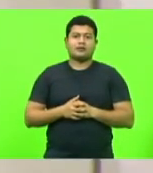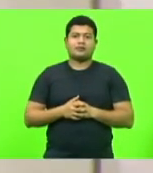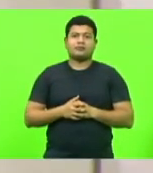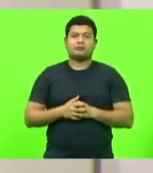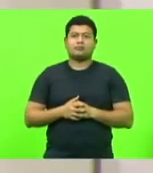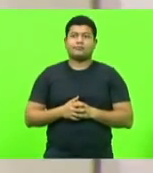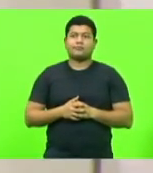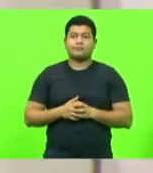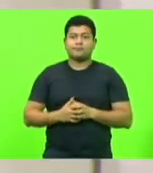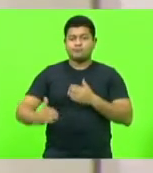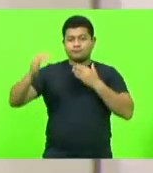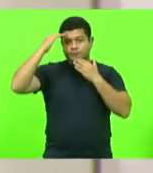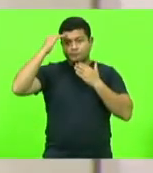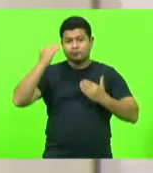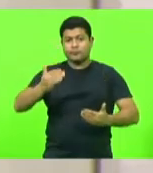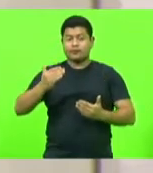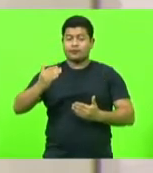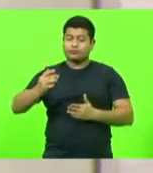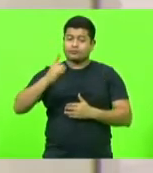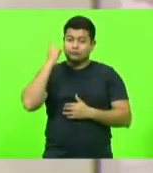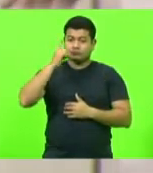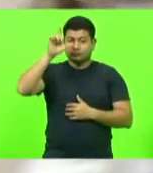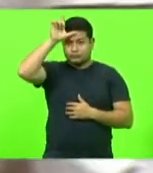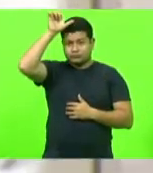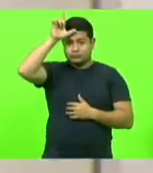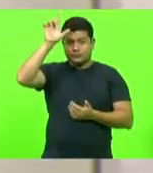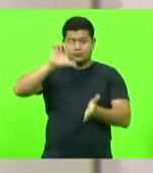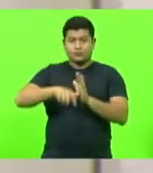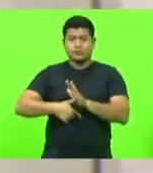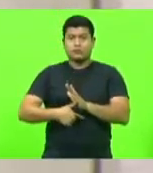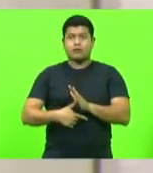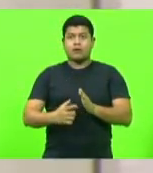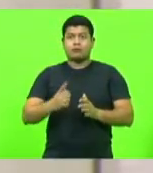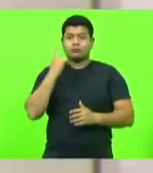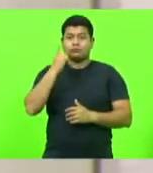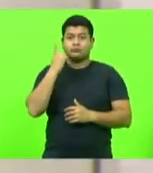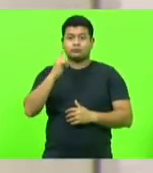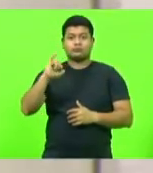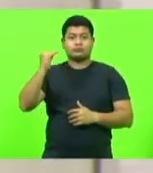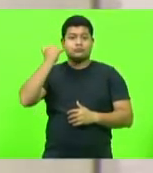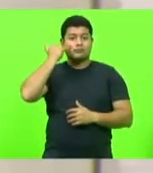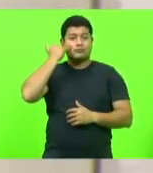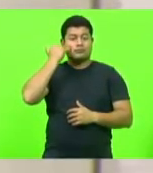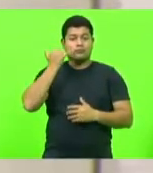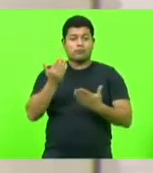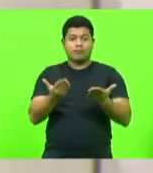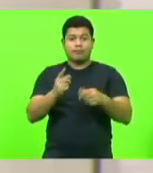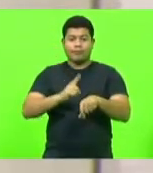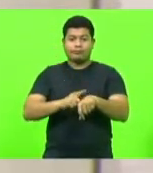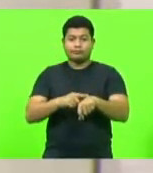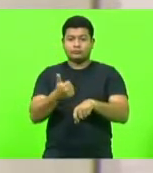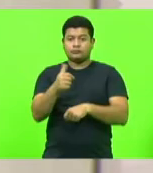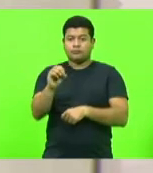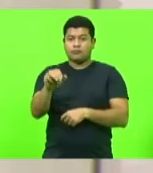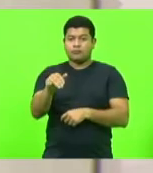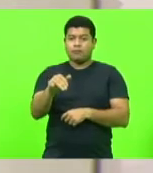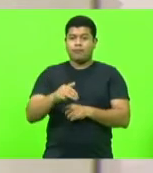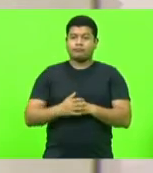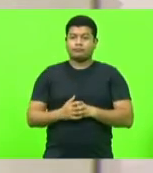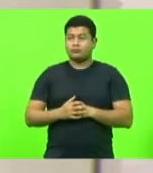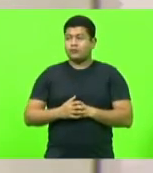Obrigado, deputado Sargento Lima, próximo deputado escrito, deputado Gessé, Vossa Excelência, será 10 minutos, deputado,